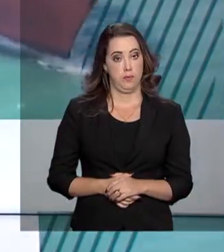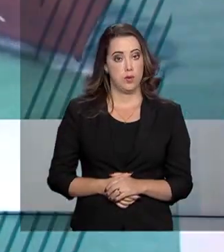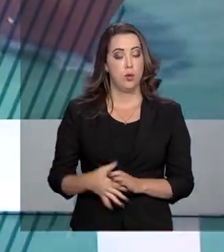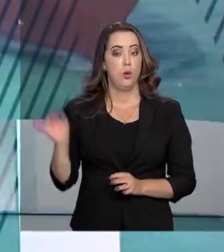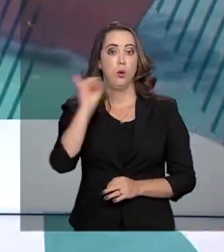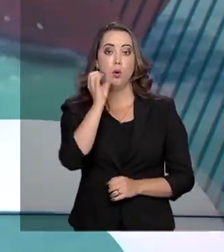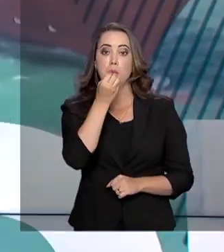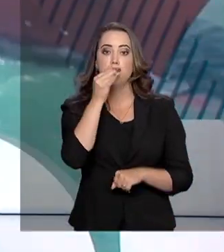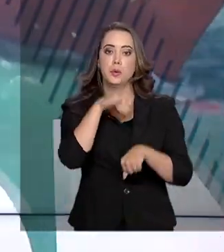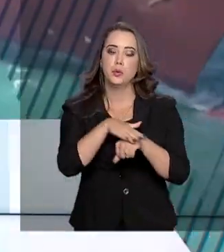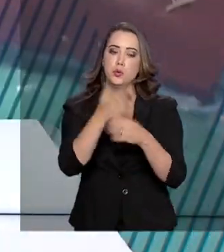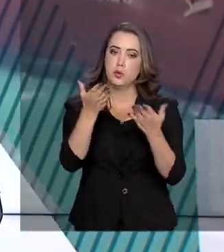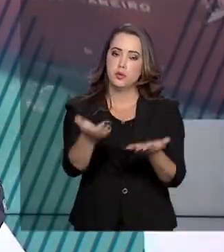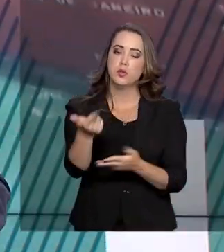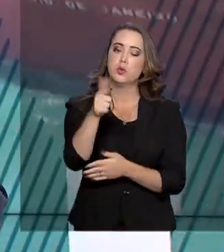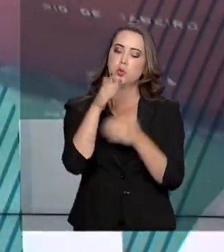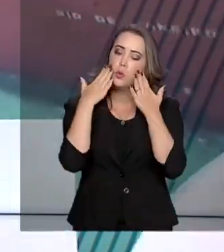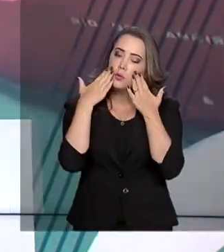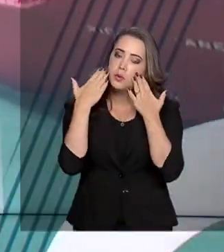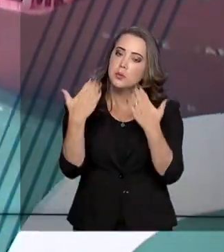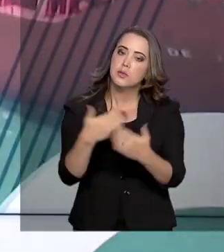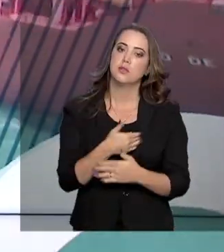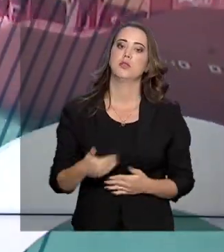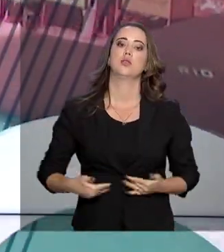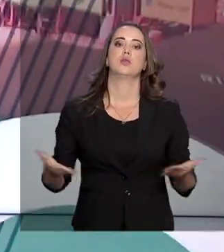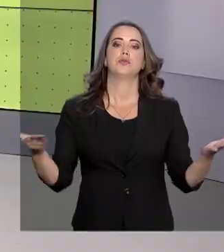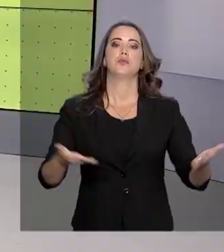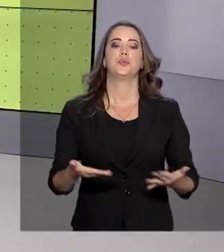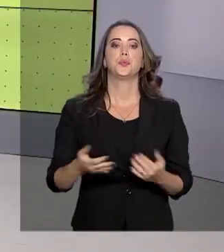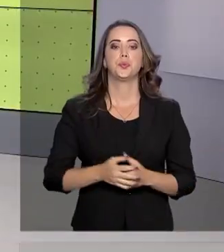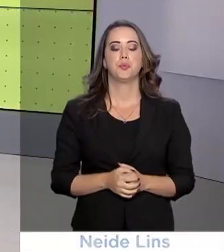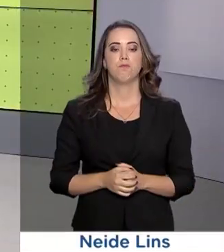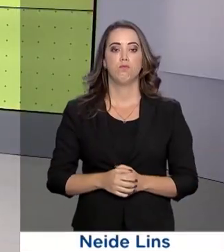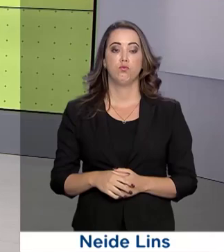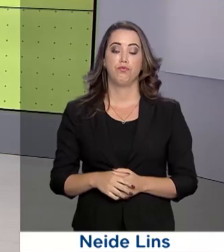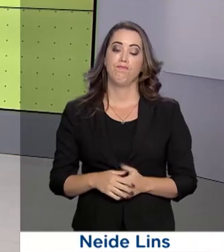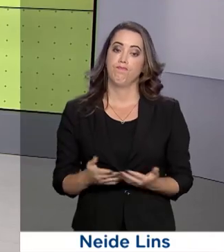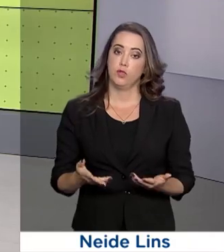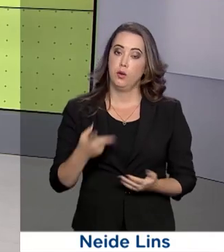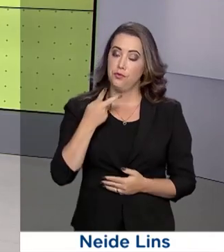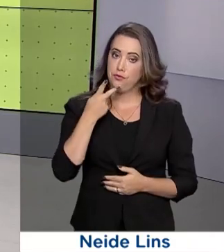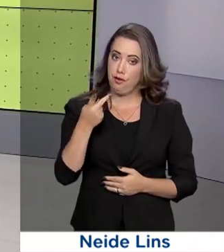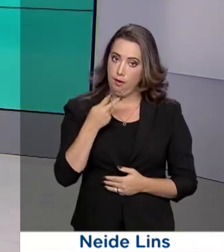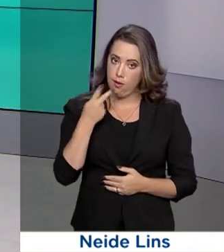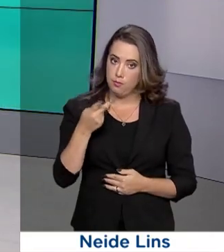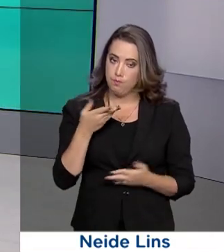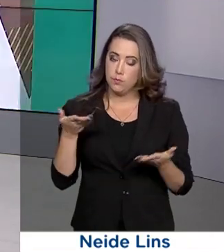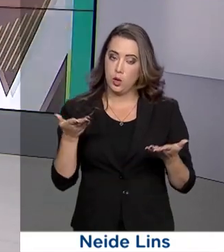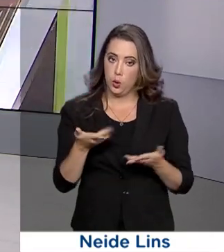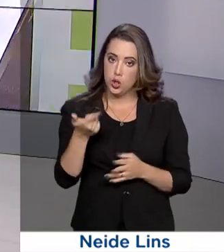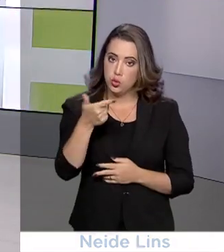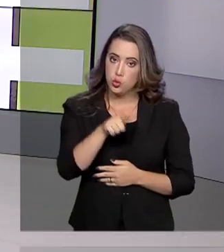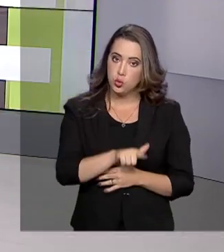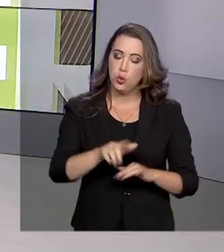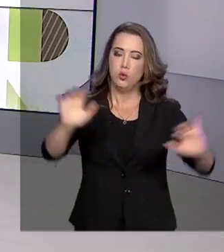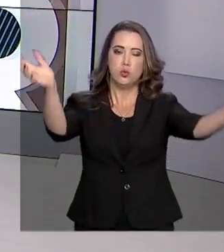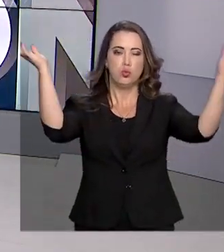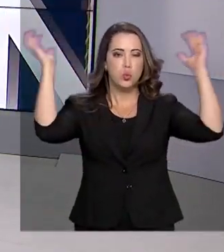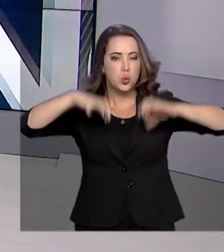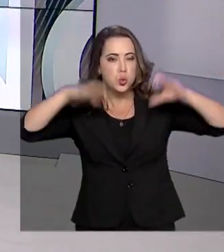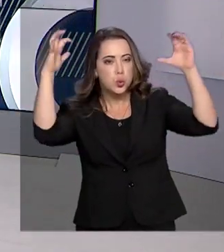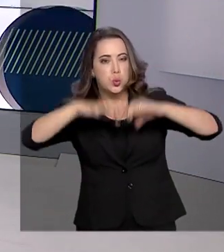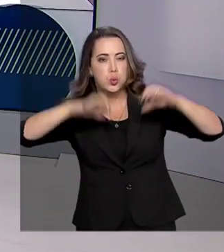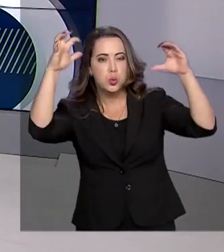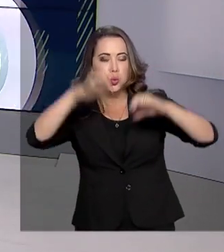Olá, boa noite para você. Já estamos no ar com o Governo Agora. A gente volta a falar da forte chuva que atinge São Paulo